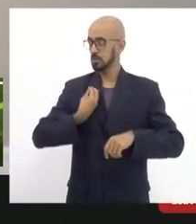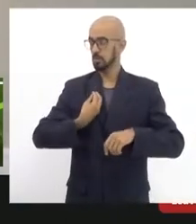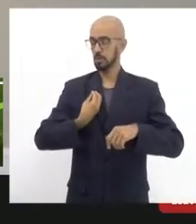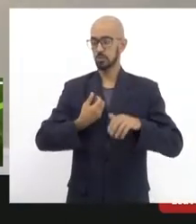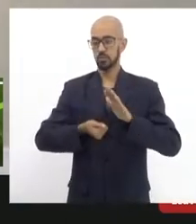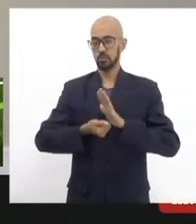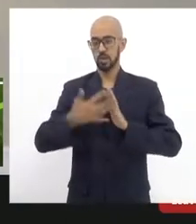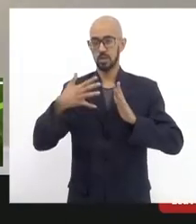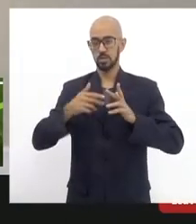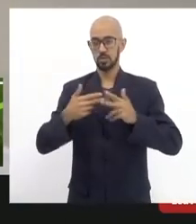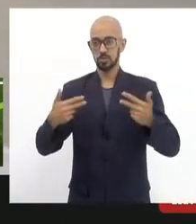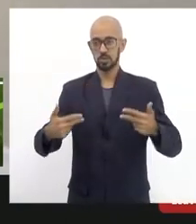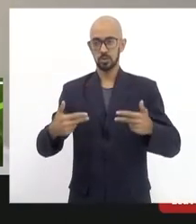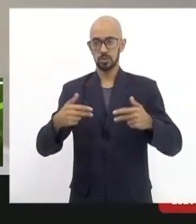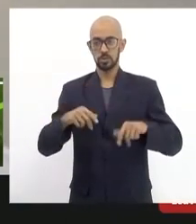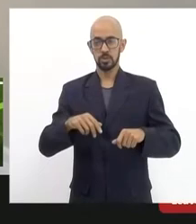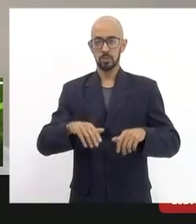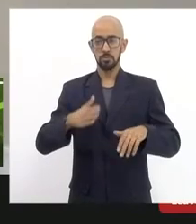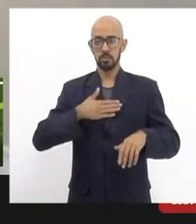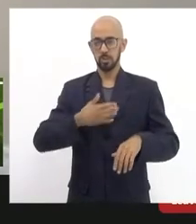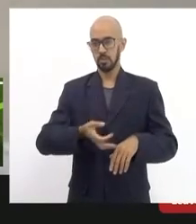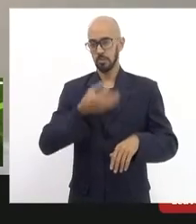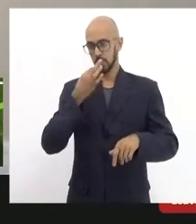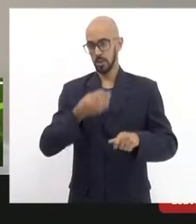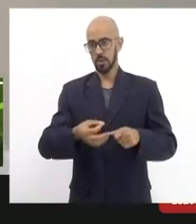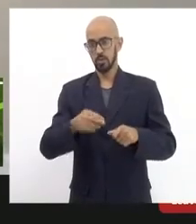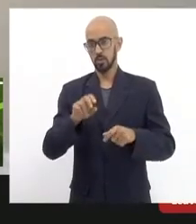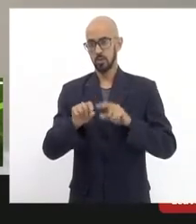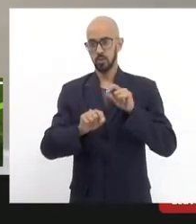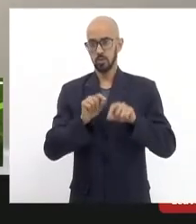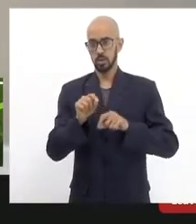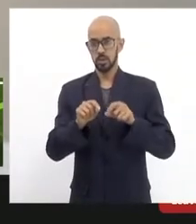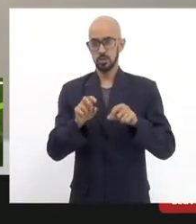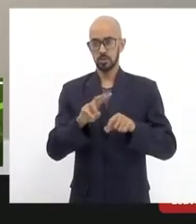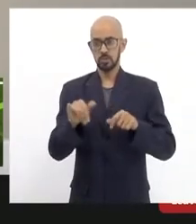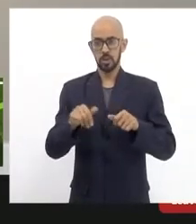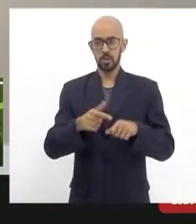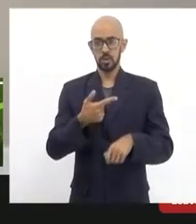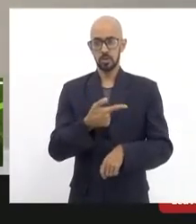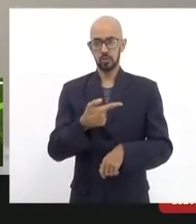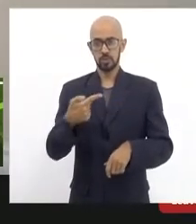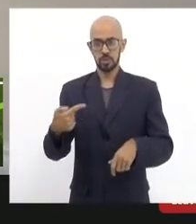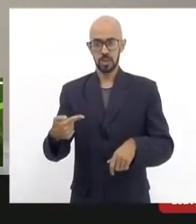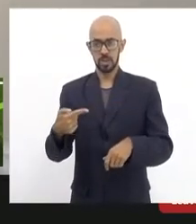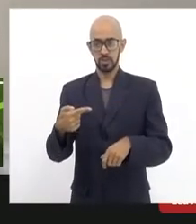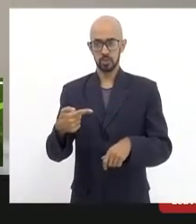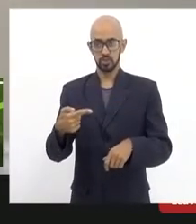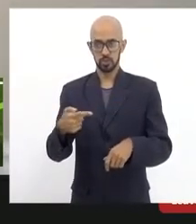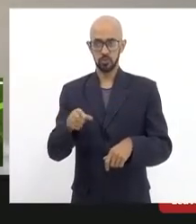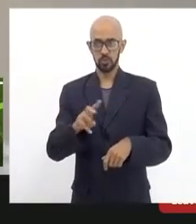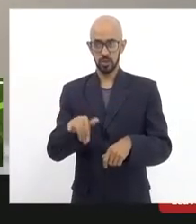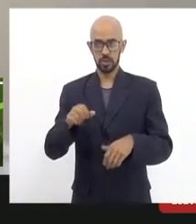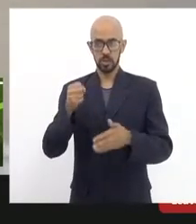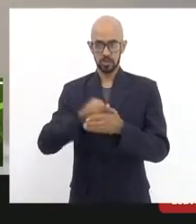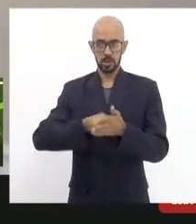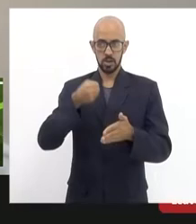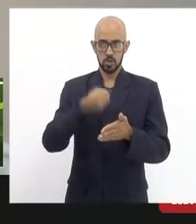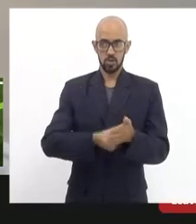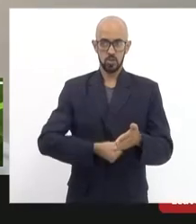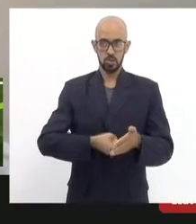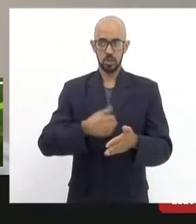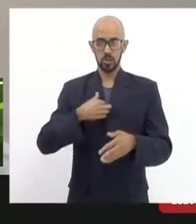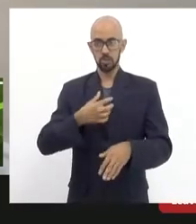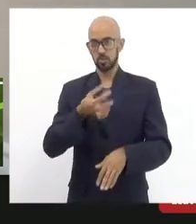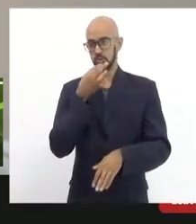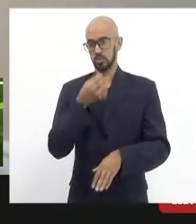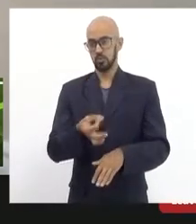eu acho pessoal também que a gente tem que fazer eu sei que vai ter a mobilização no dia 27 eu até peço já justifico com a minha ausência porque